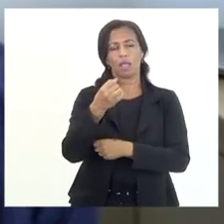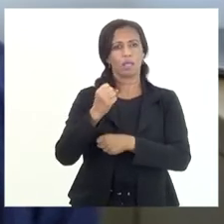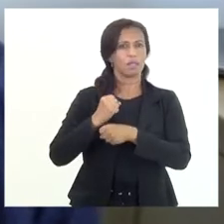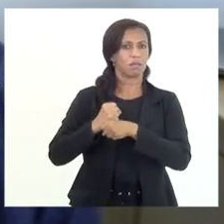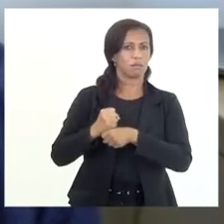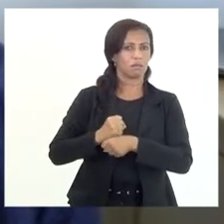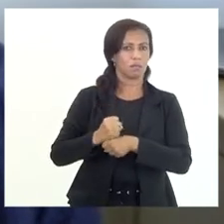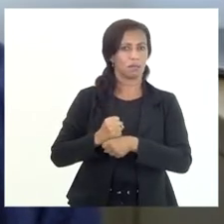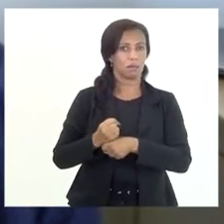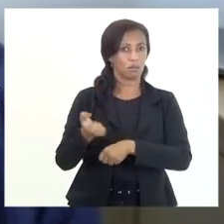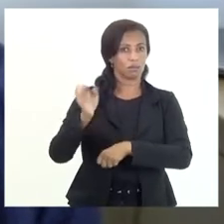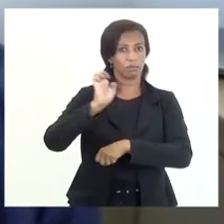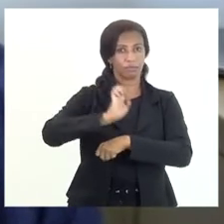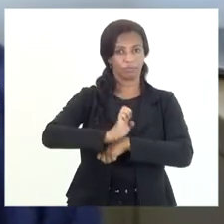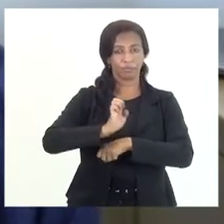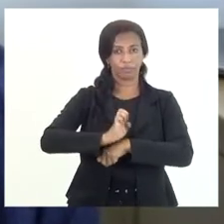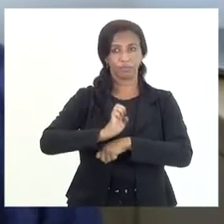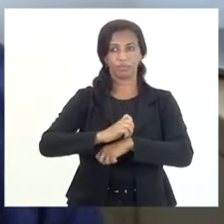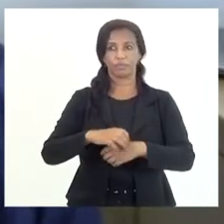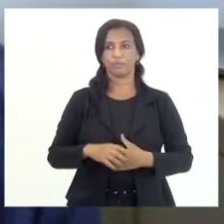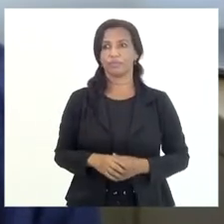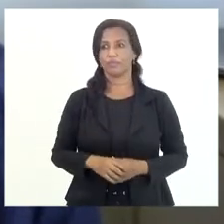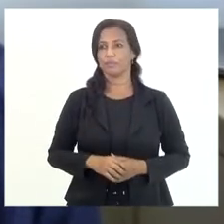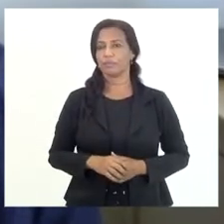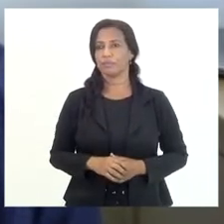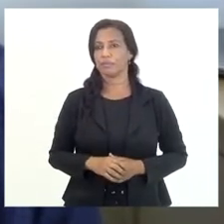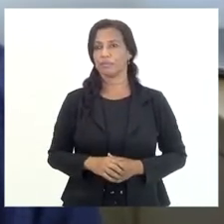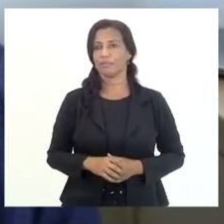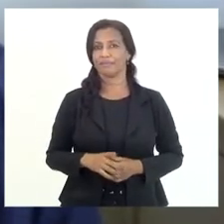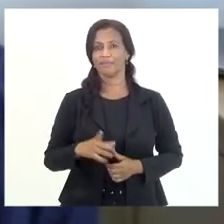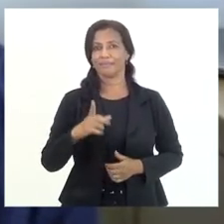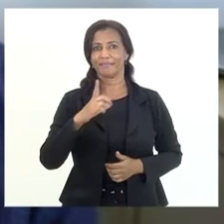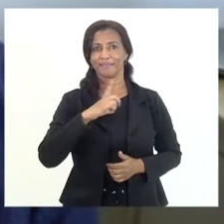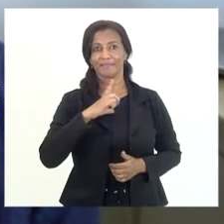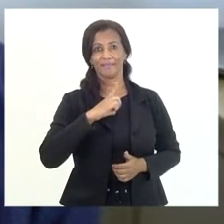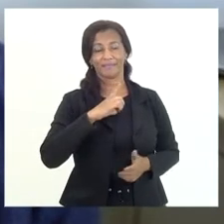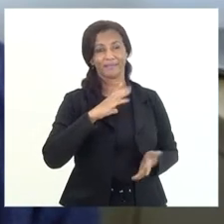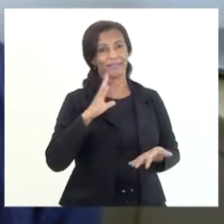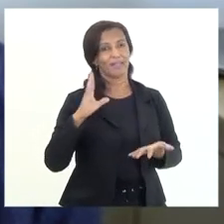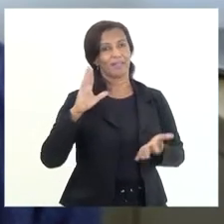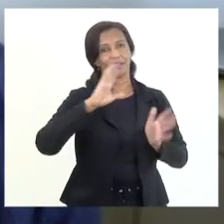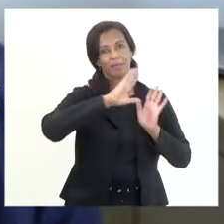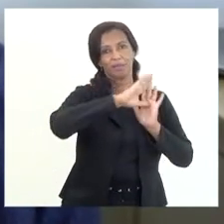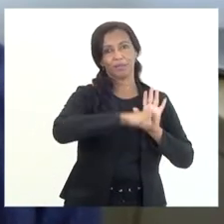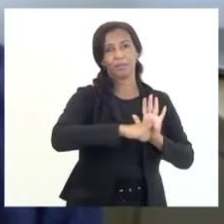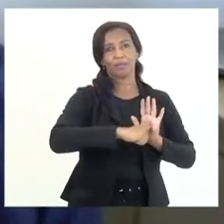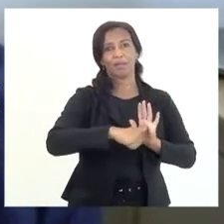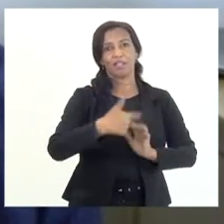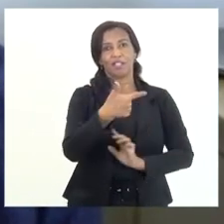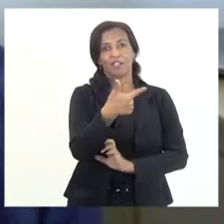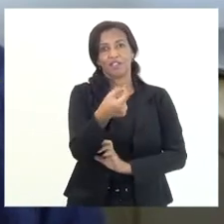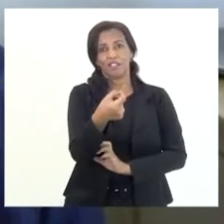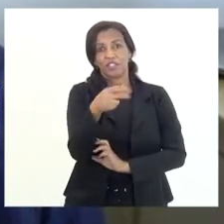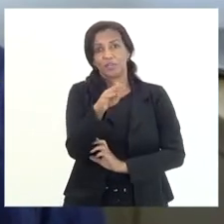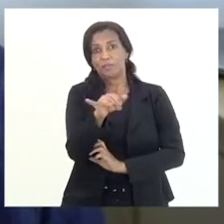teria sido lesado em R$ 20 bilhões.